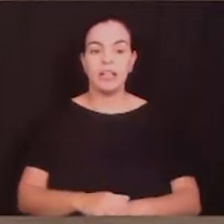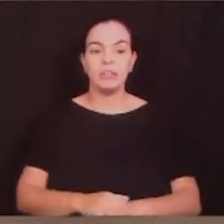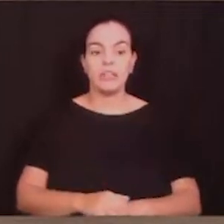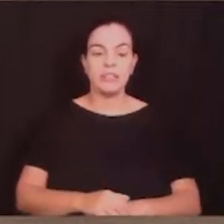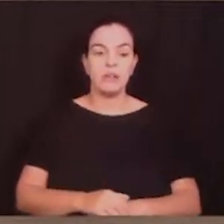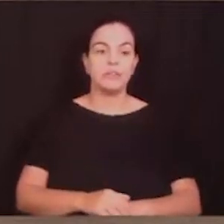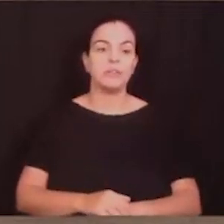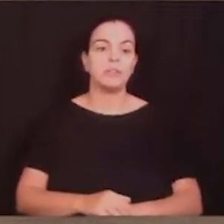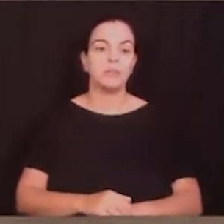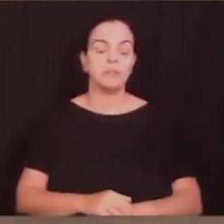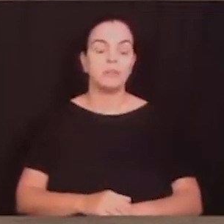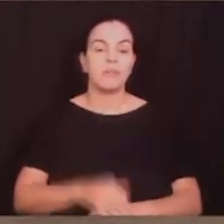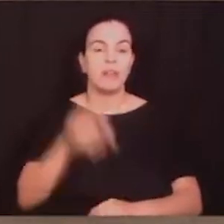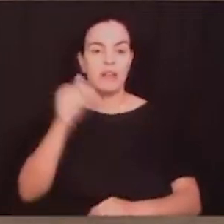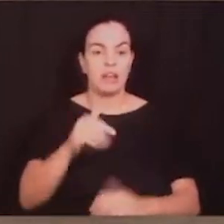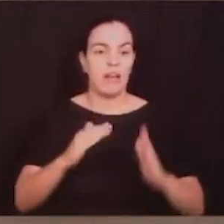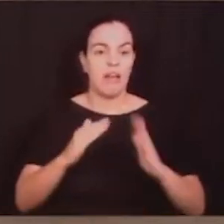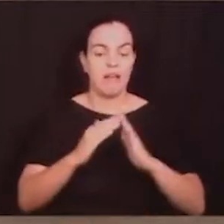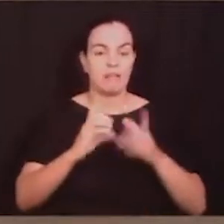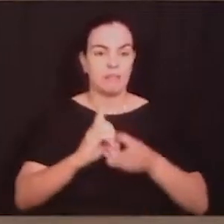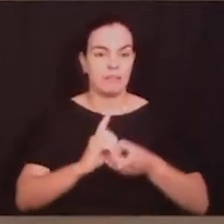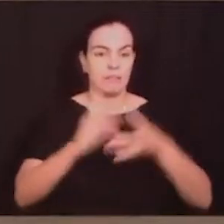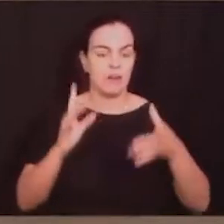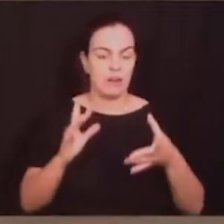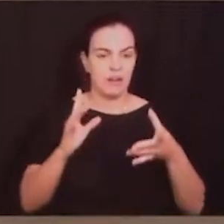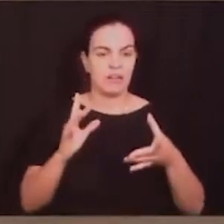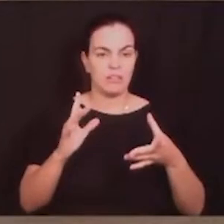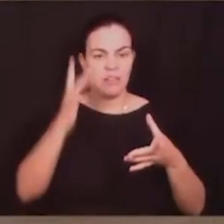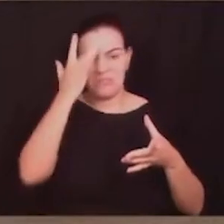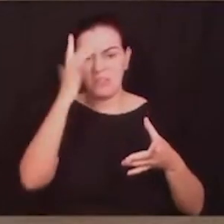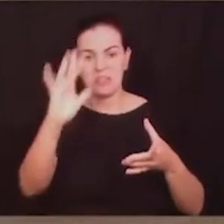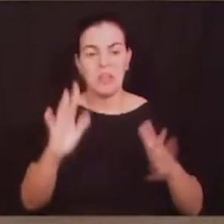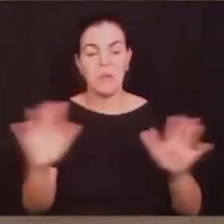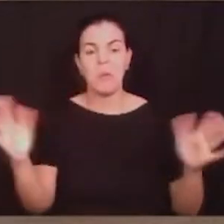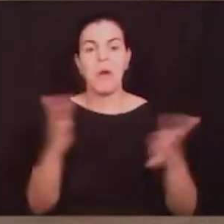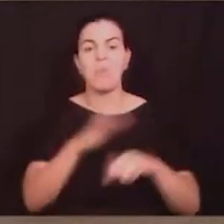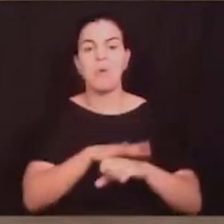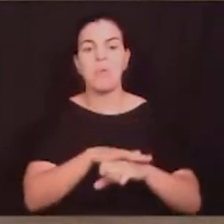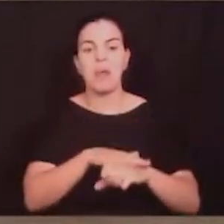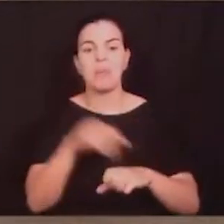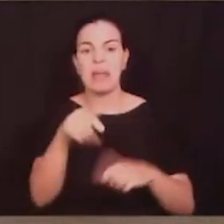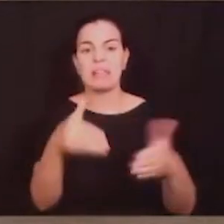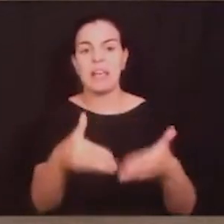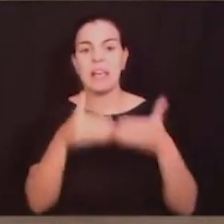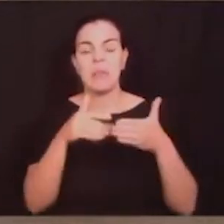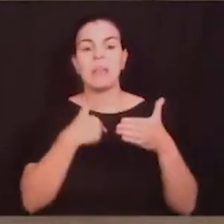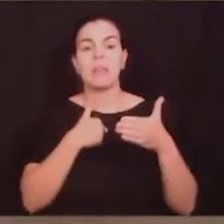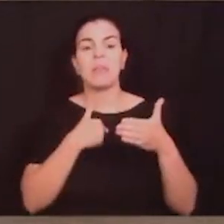democrática, eu não sei exatamente em que momento esse requerimento pode ser rejeitado se eu estou pedindo apenas